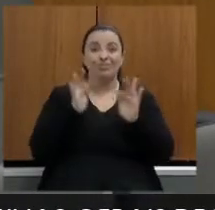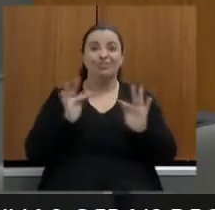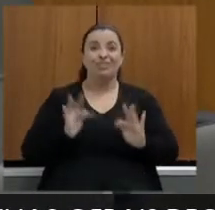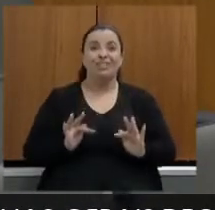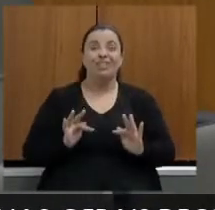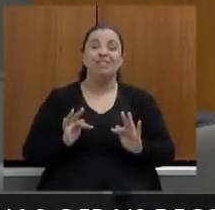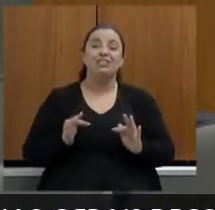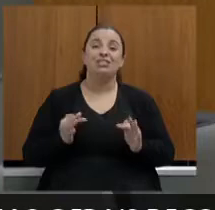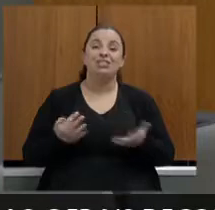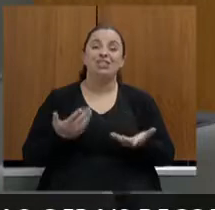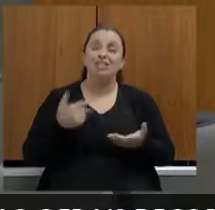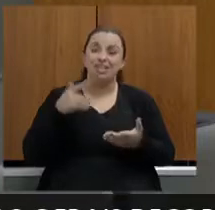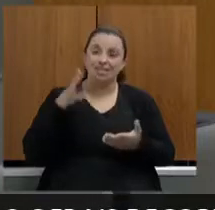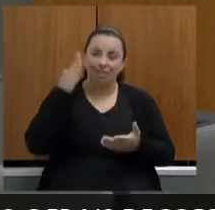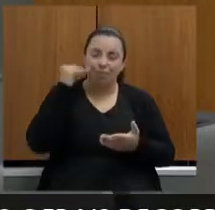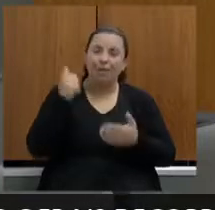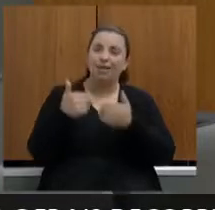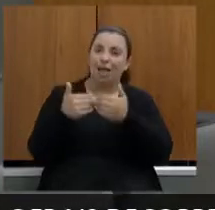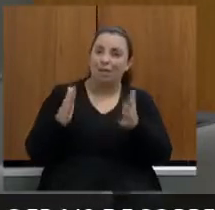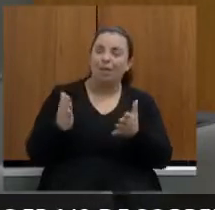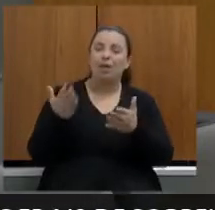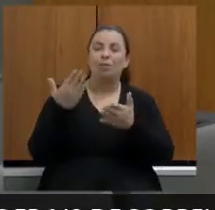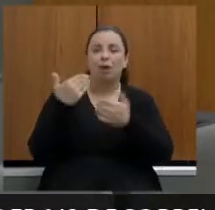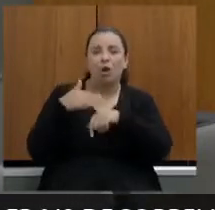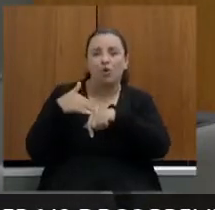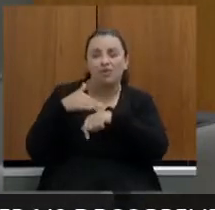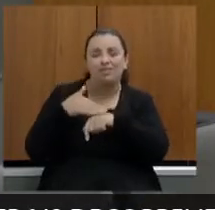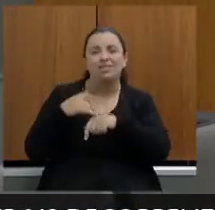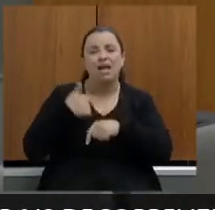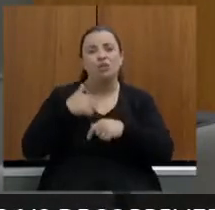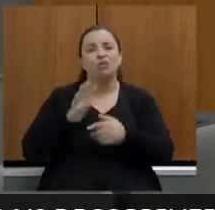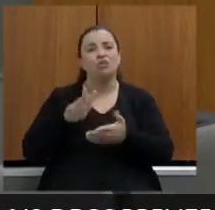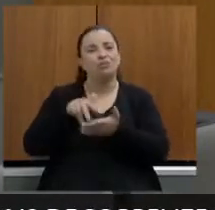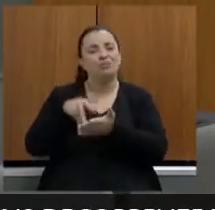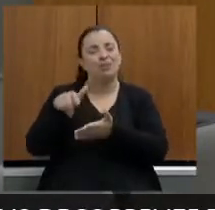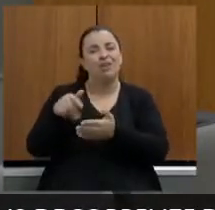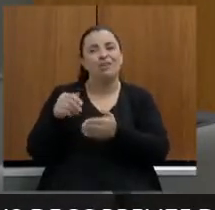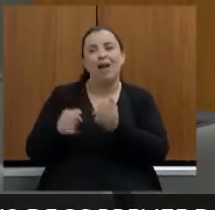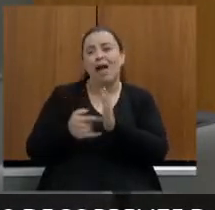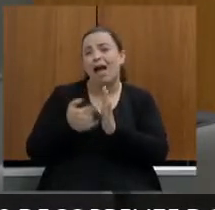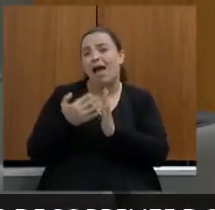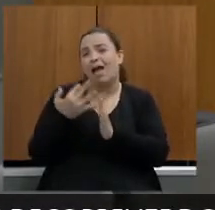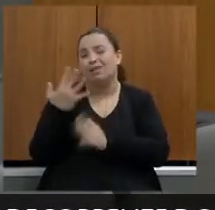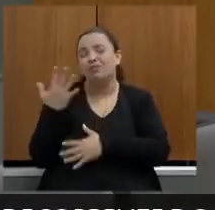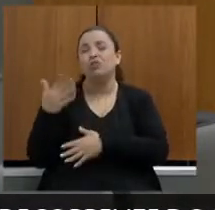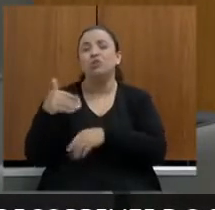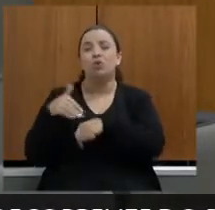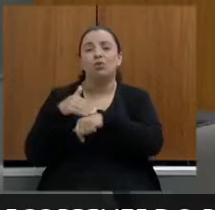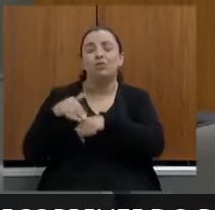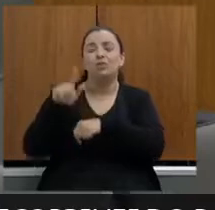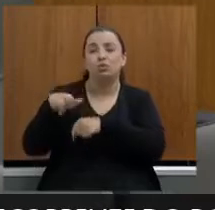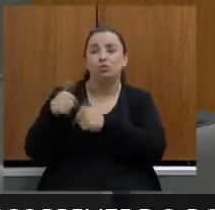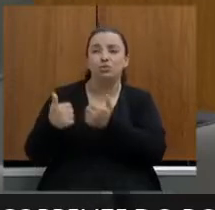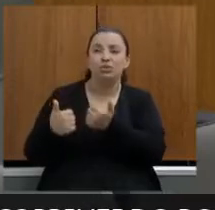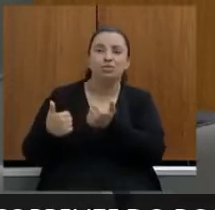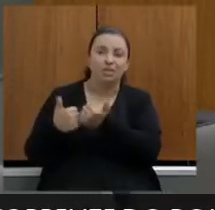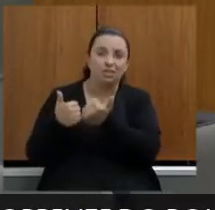conversando mas a gente já teve várias vezes conversando na Secretaria de Infraestrutura com seus assessores e tal principalmente com